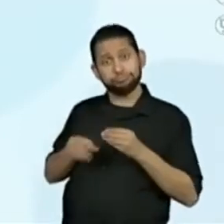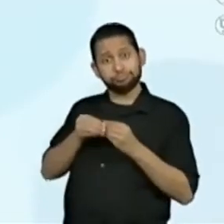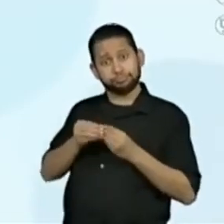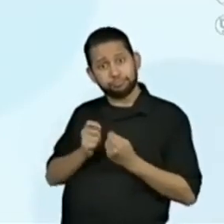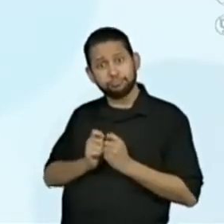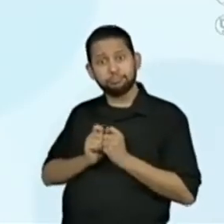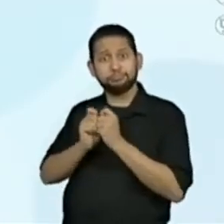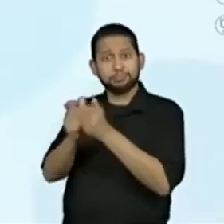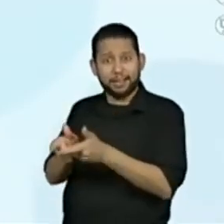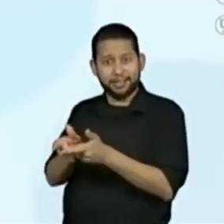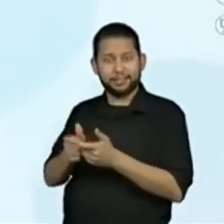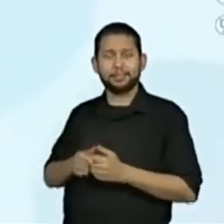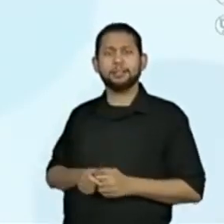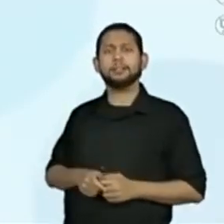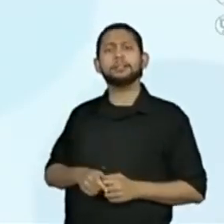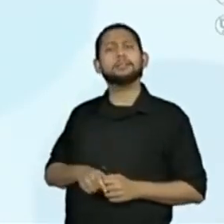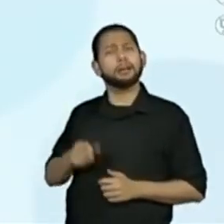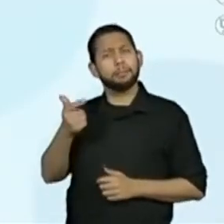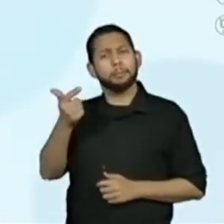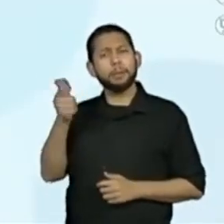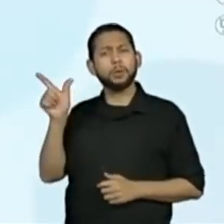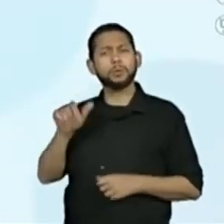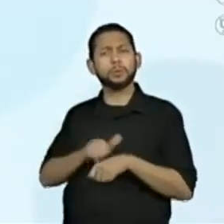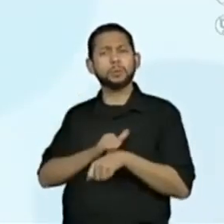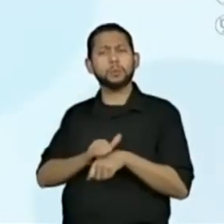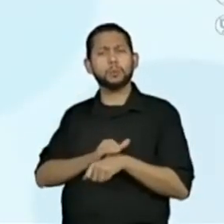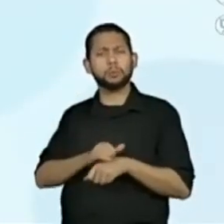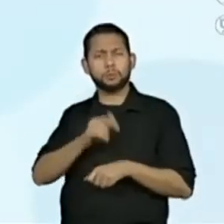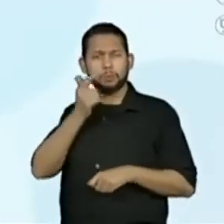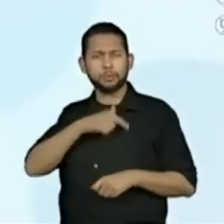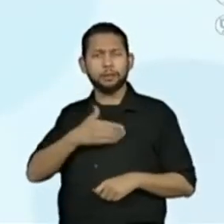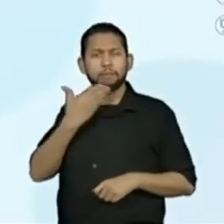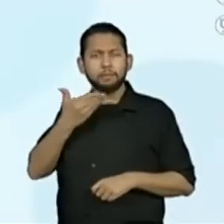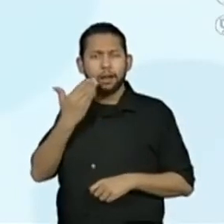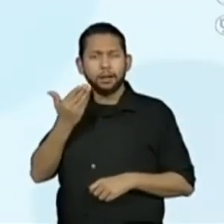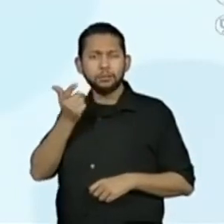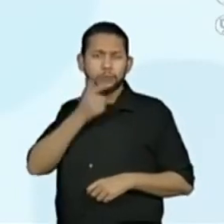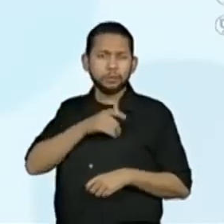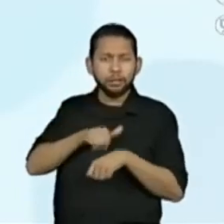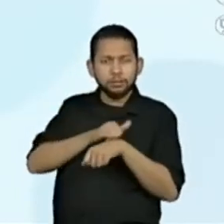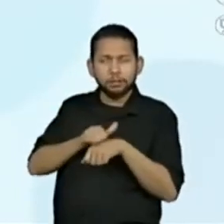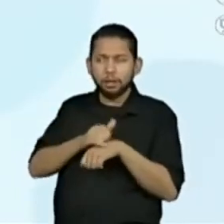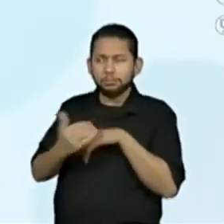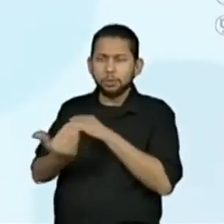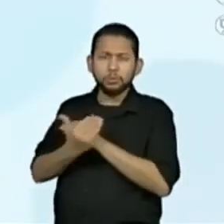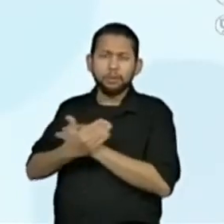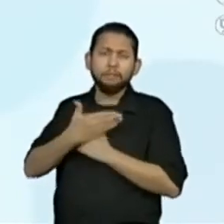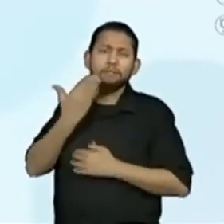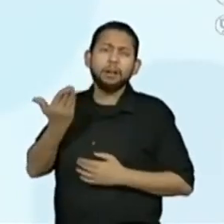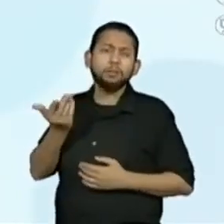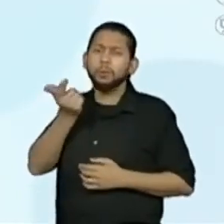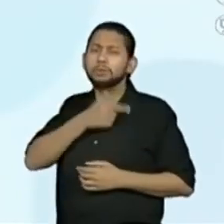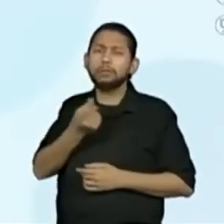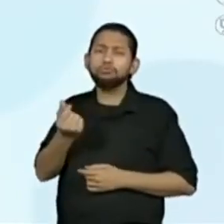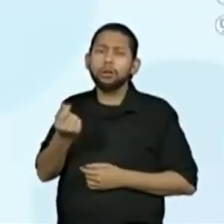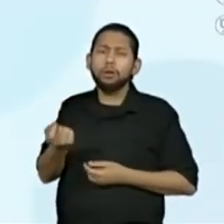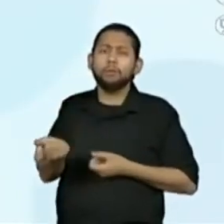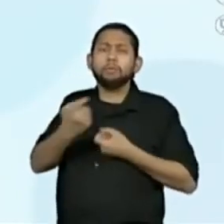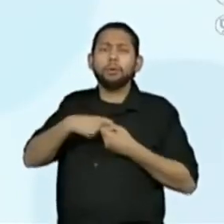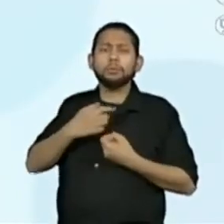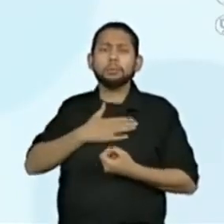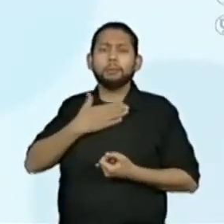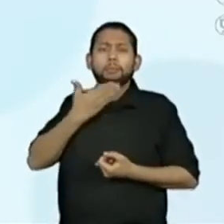Tem mais um jeito que ele poderia facilitar esse troco? E aí? Será que ele podia facilitar ou não?